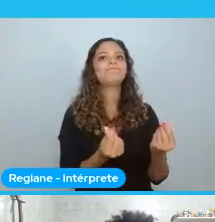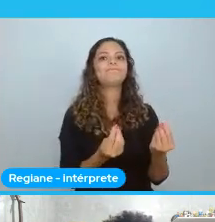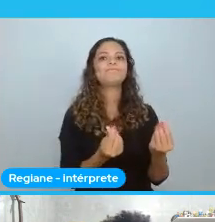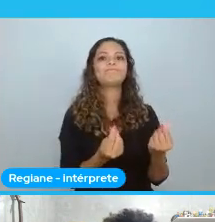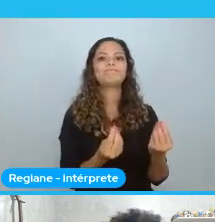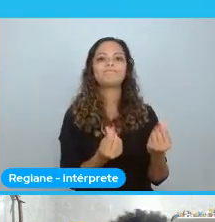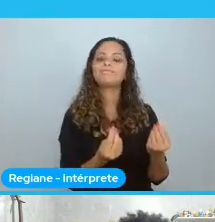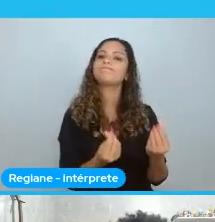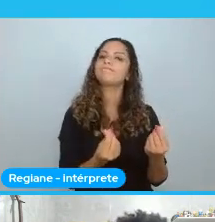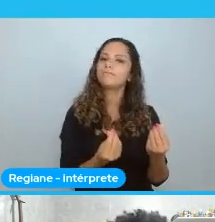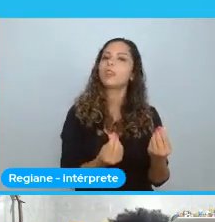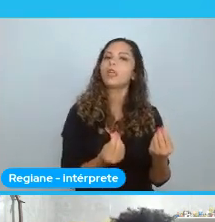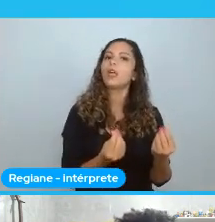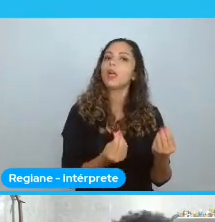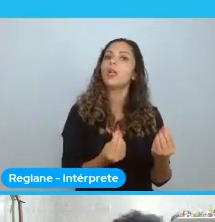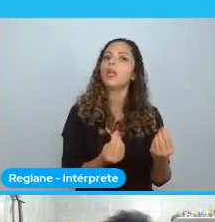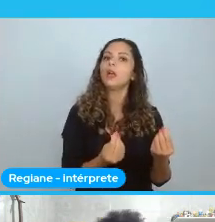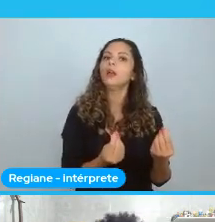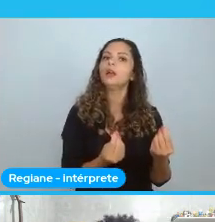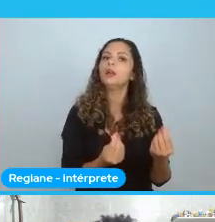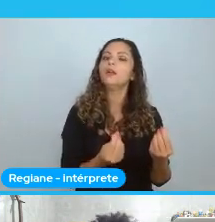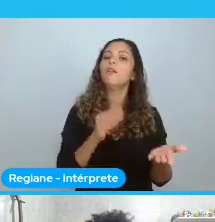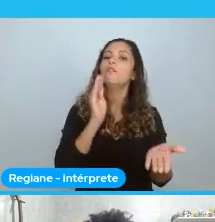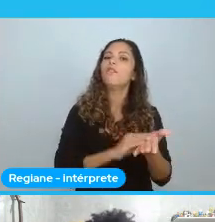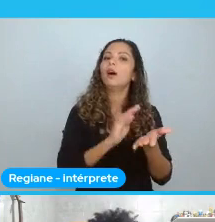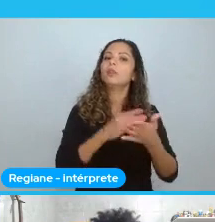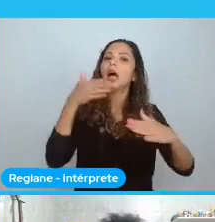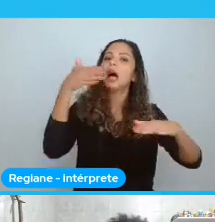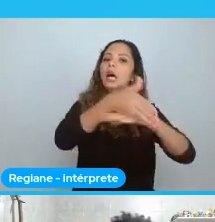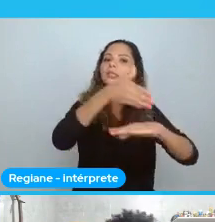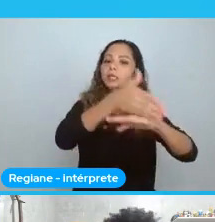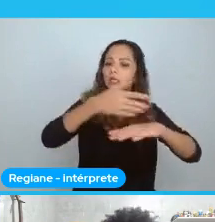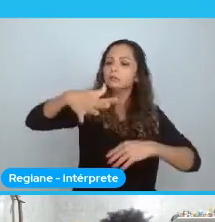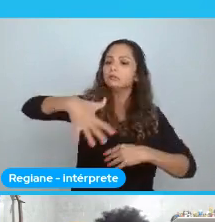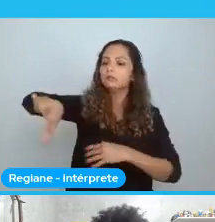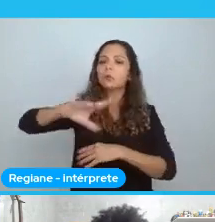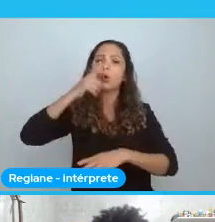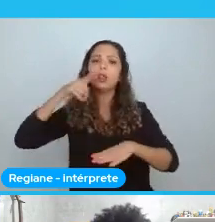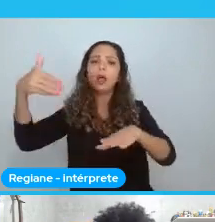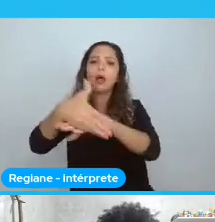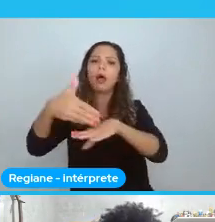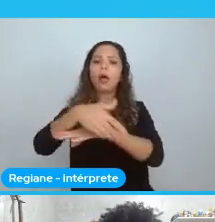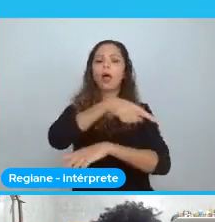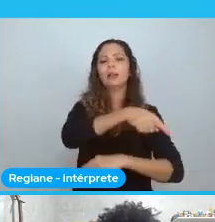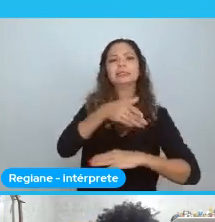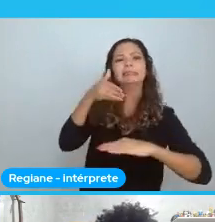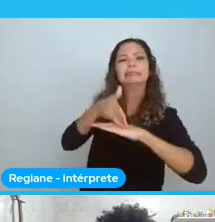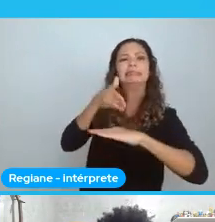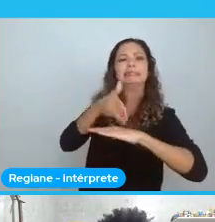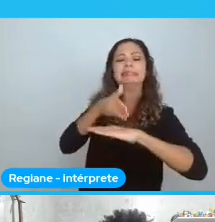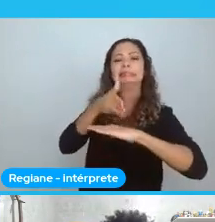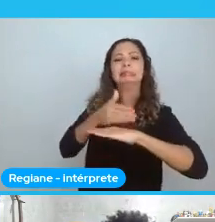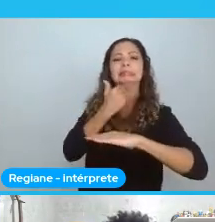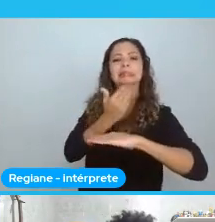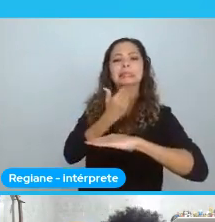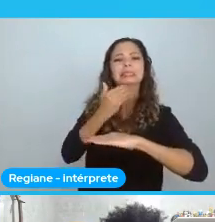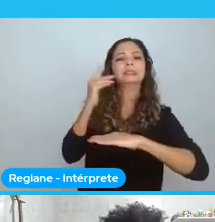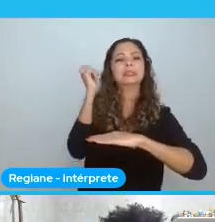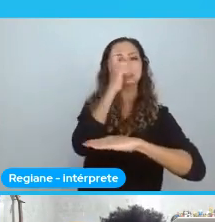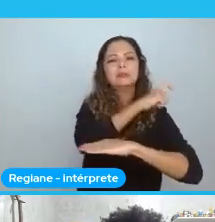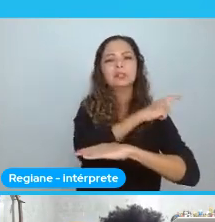Tem dificuldade de acesso. A determinadas coisas. Que outras pessoas. Tem mais facilidade. Diz assim. Sempre vai ser um ato de resistência. Porque você está